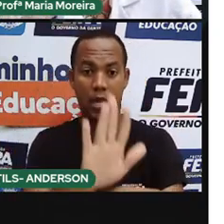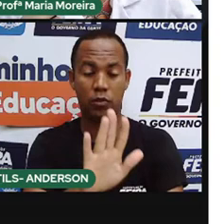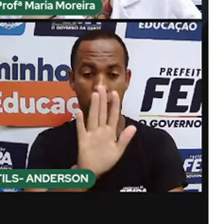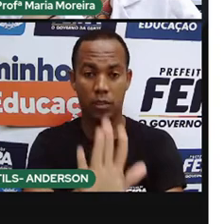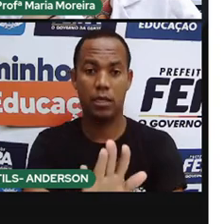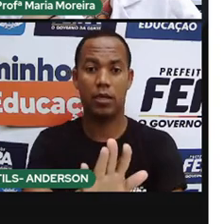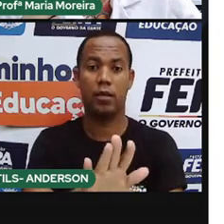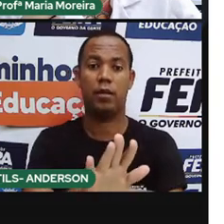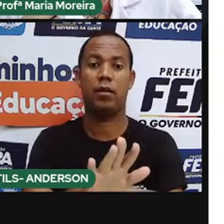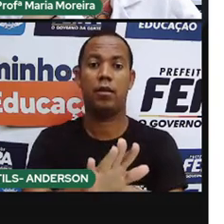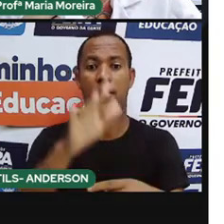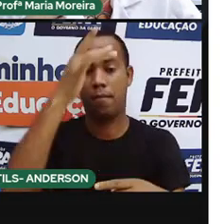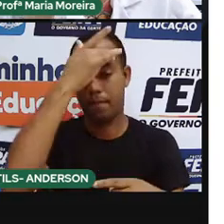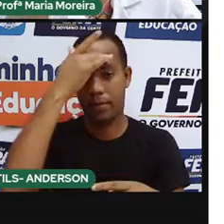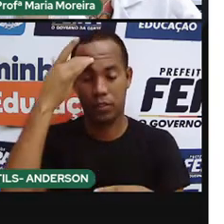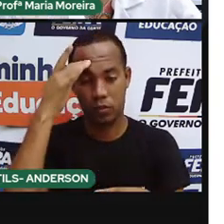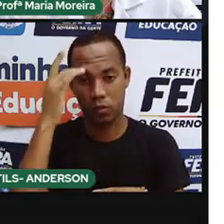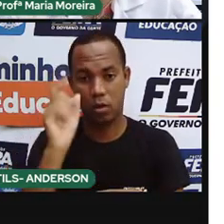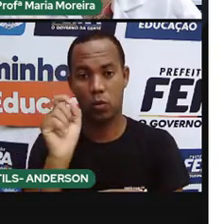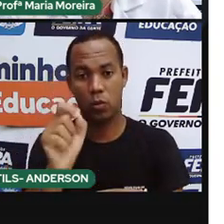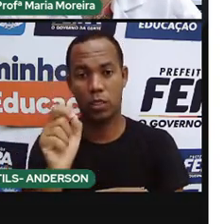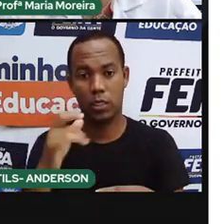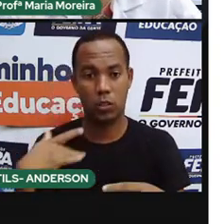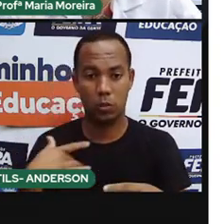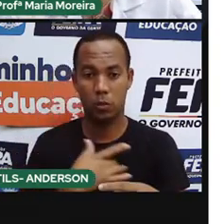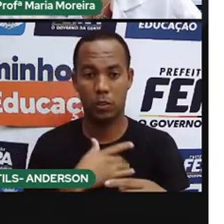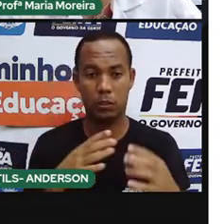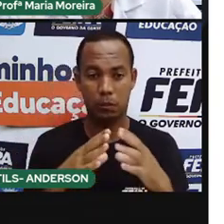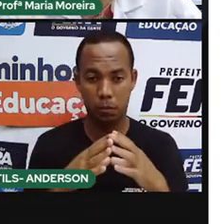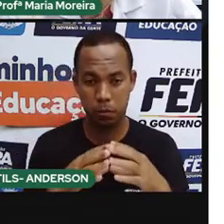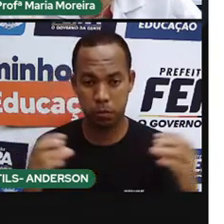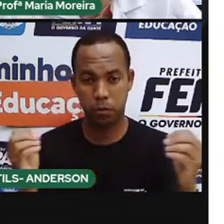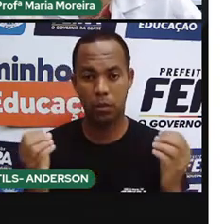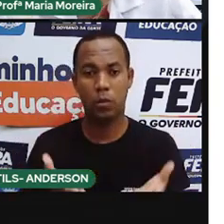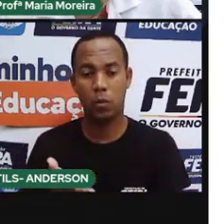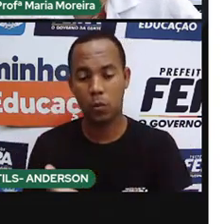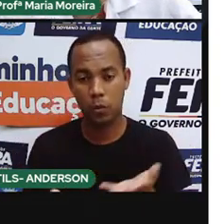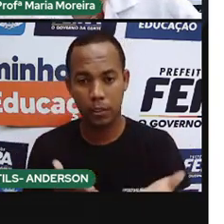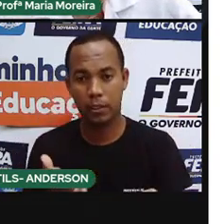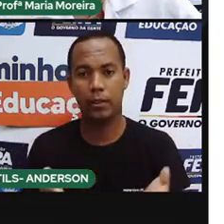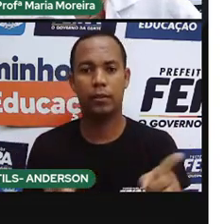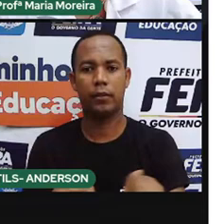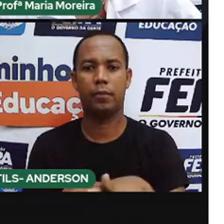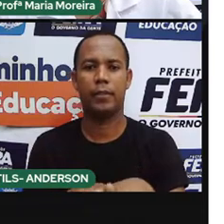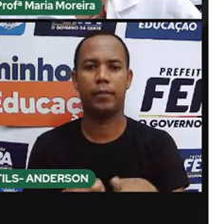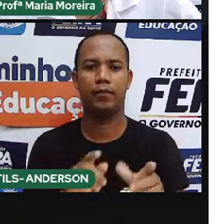a se curarem de doenças, né, a cuidarem dessas doenças, certo?